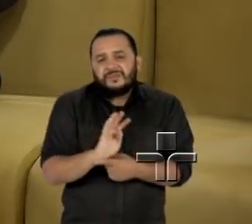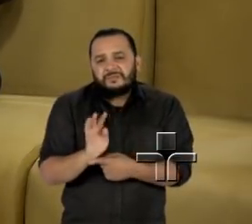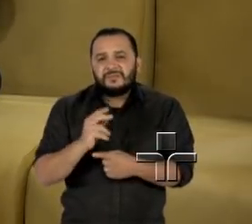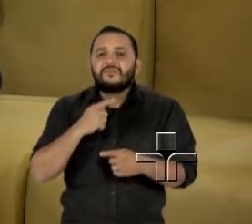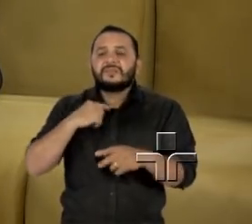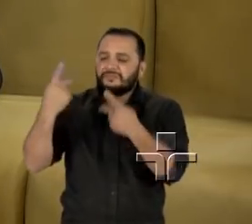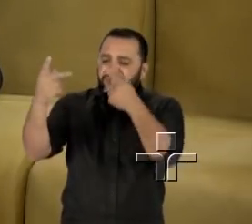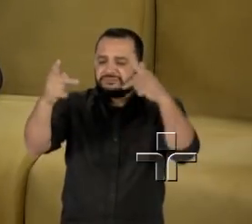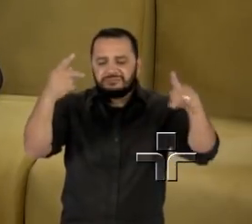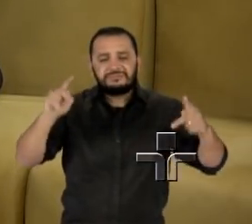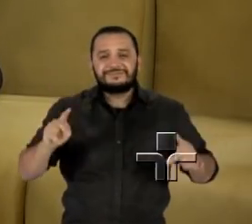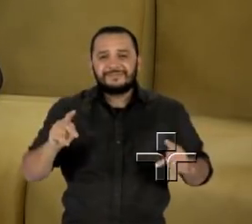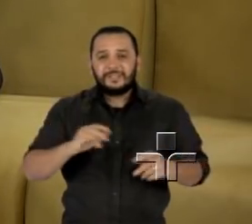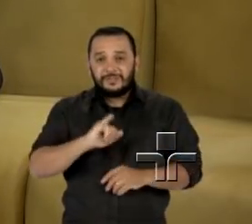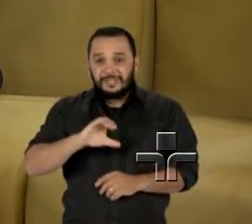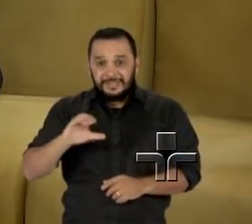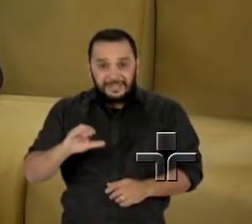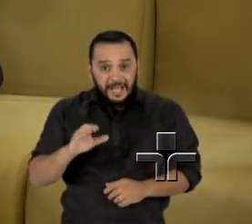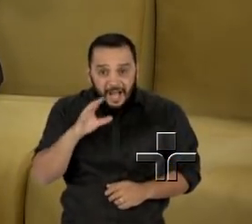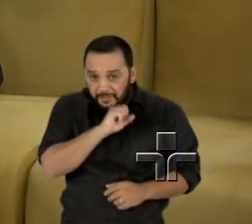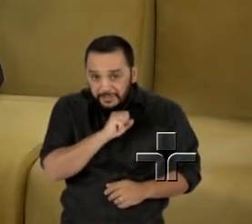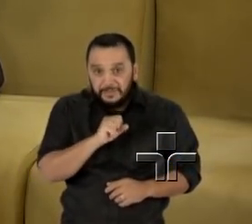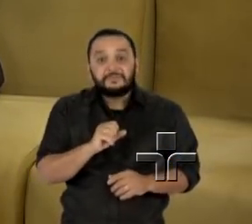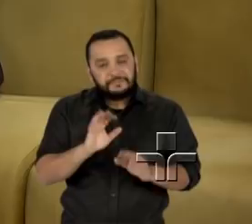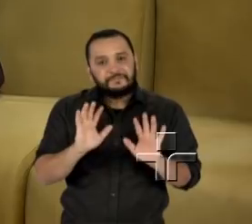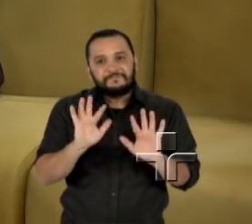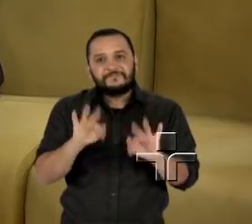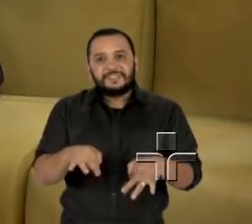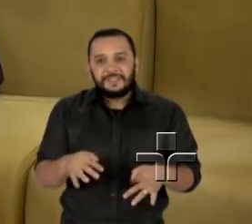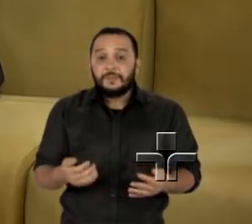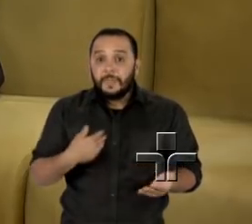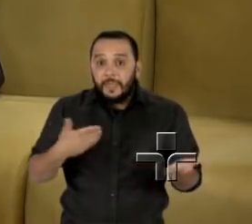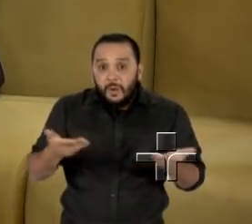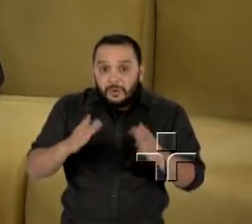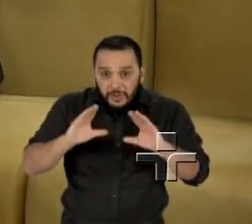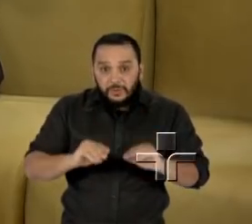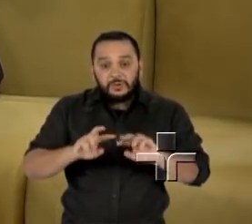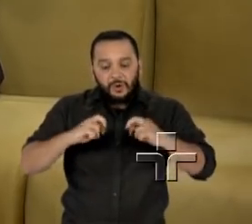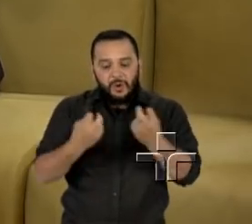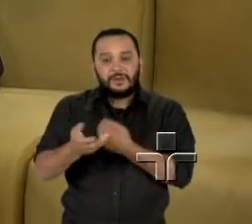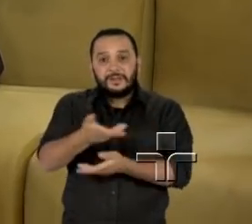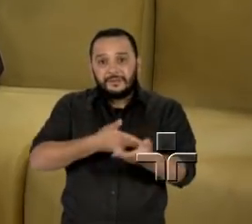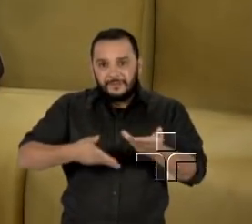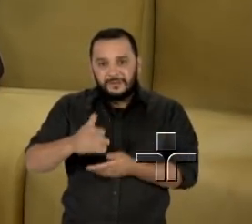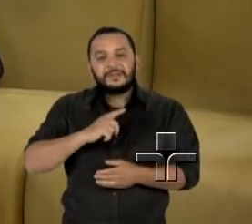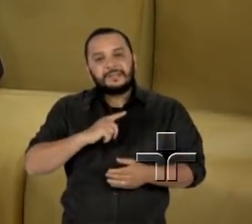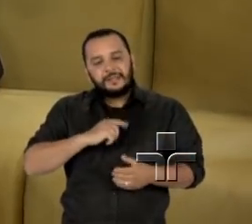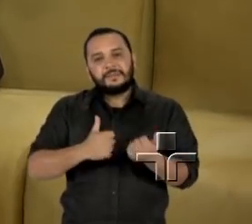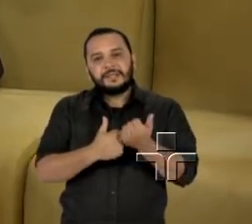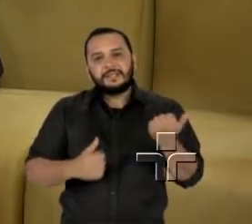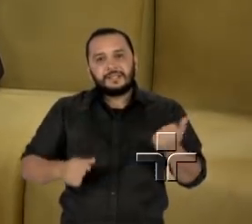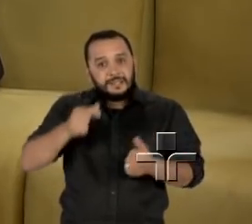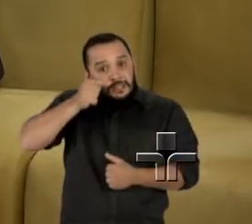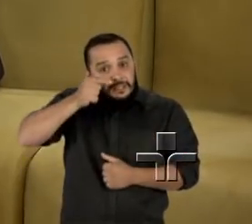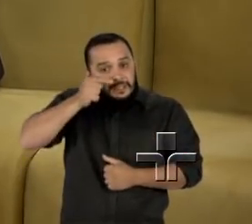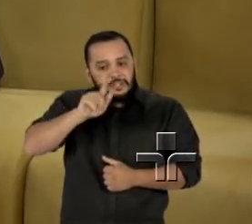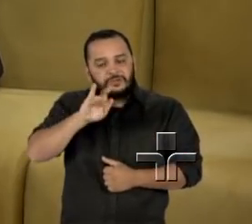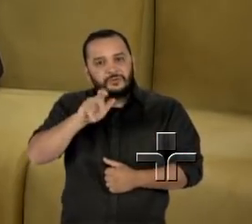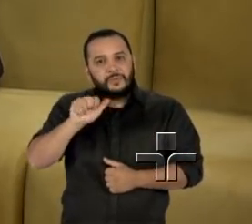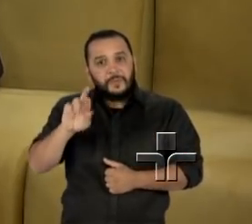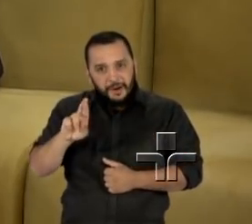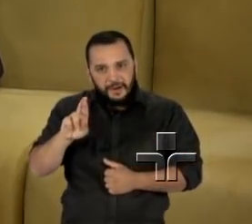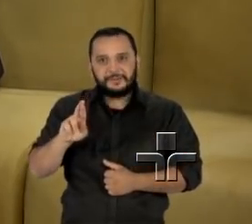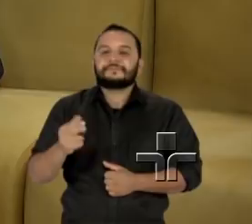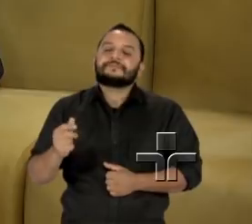termina por aqui, duas coisinhas no finalzinho, hoje à noite roda viva com o ministro Gilmar Mendes, logo depois